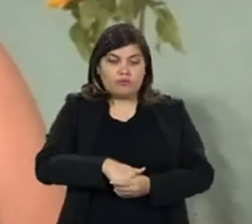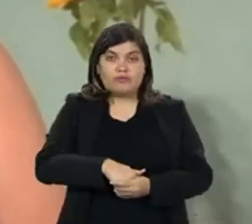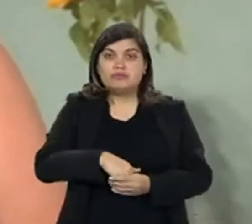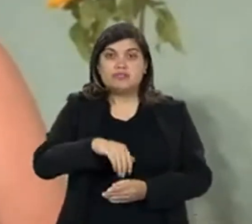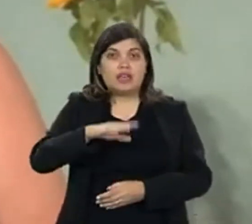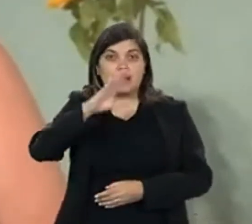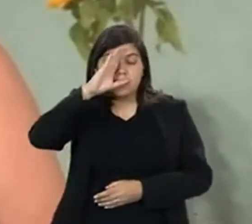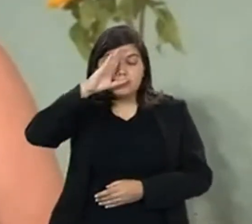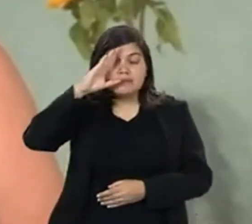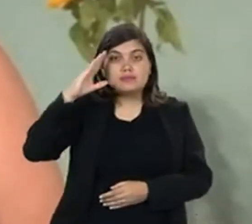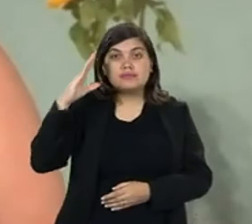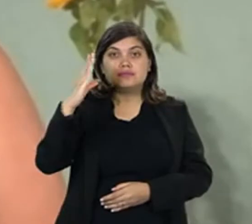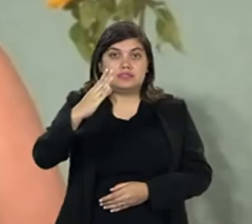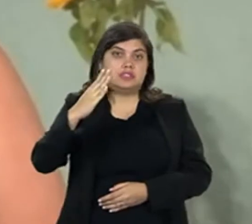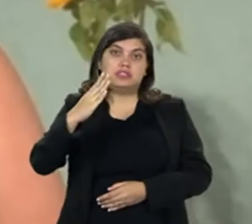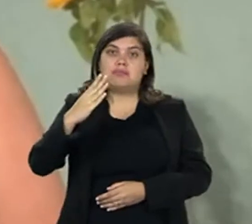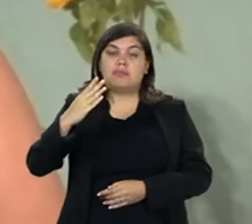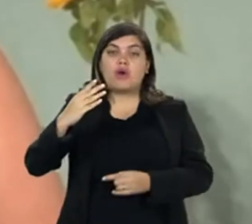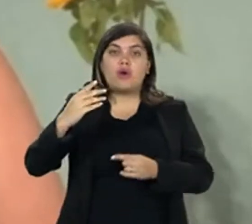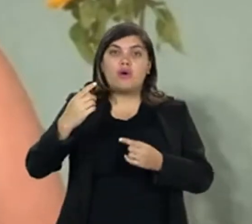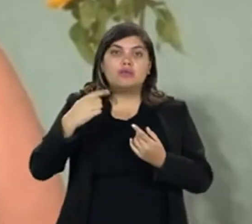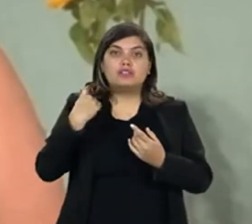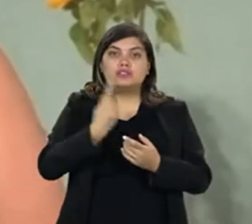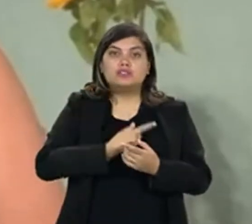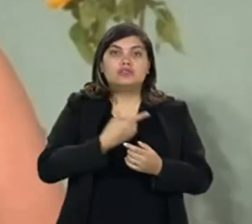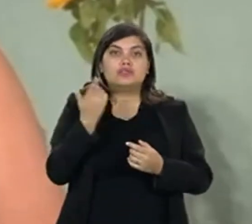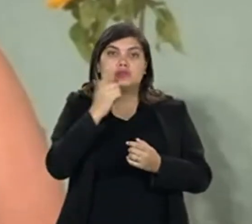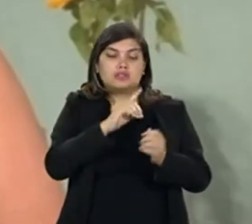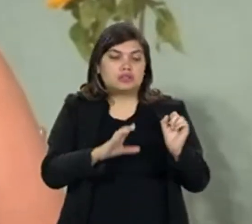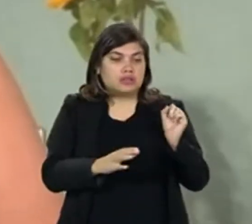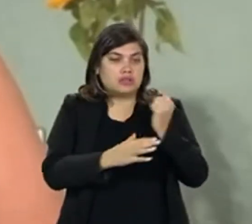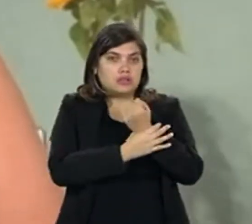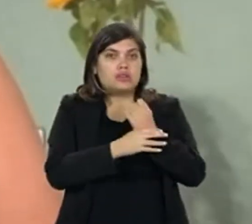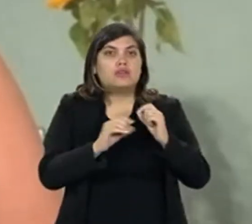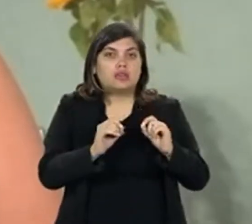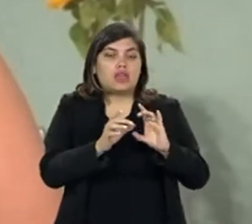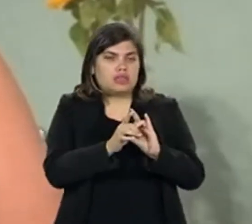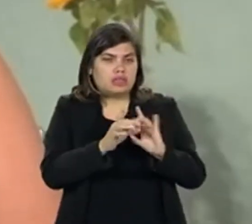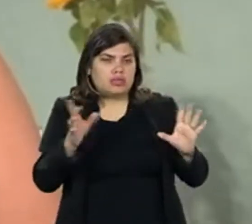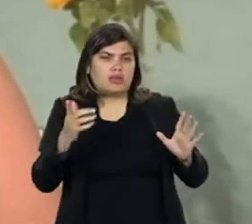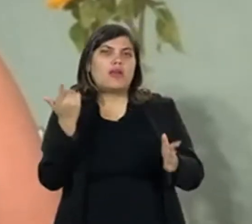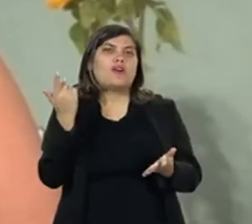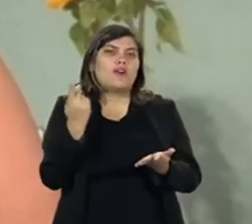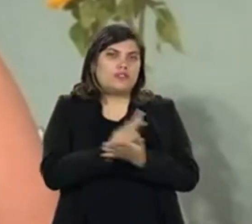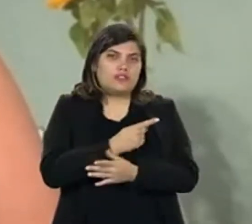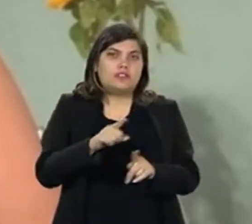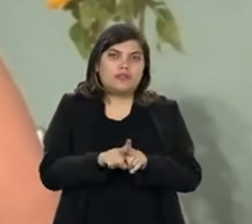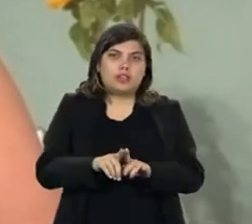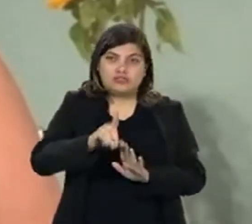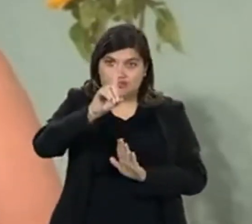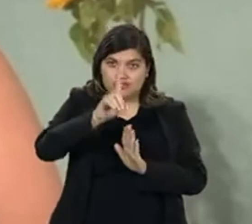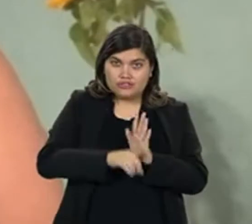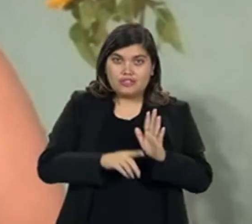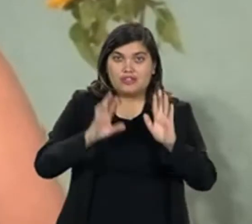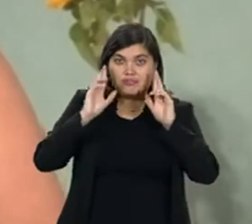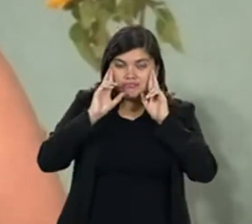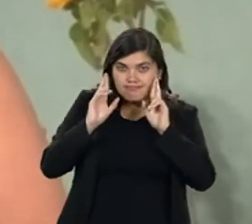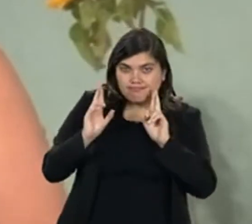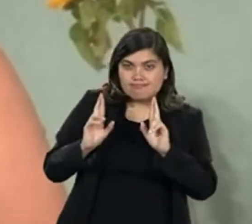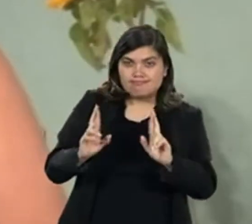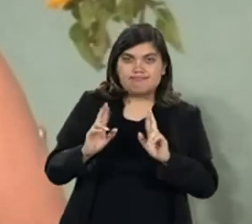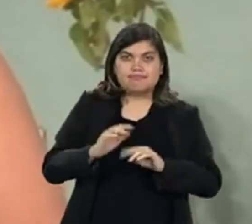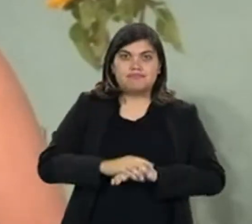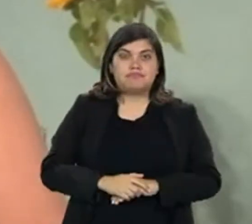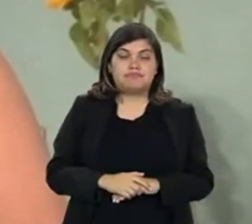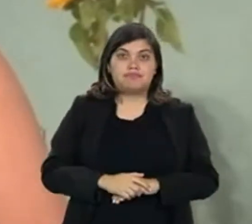O voto é a nossa grande e única arma para a gente garantir que a democracia se faça e garantir que os nossos direitos sejam